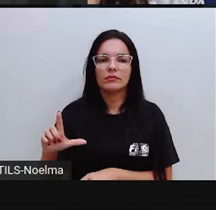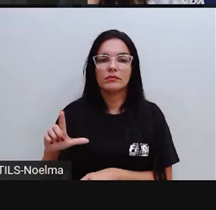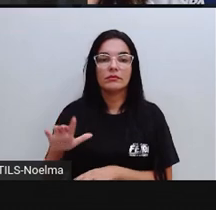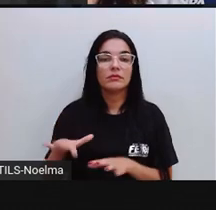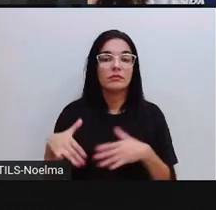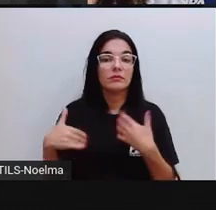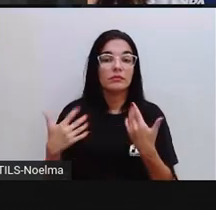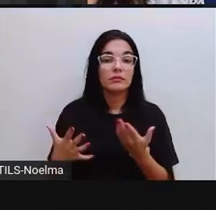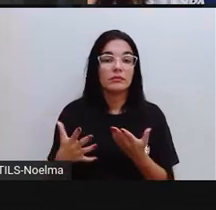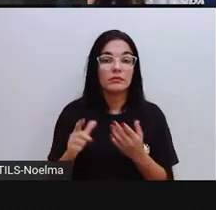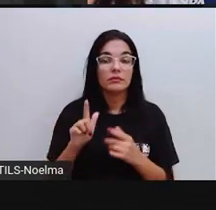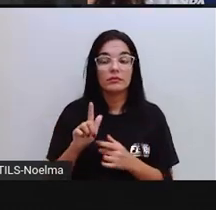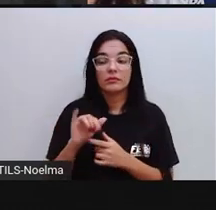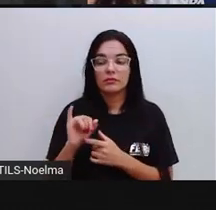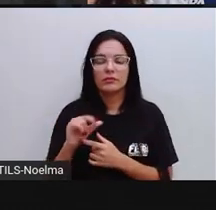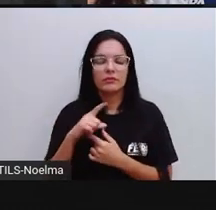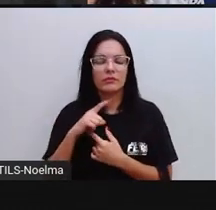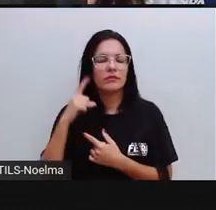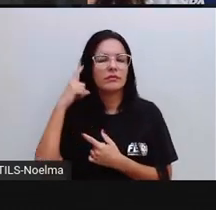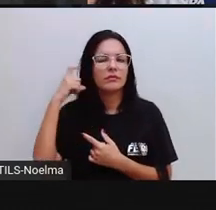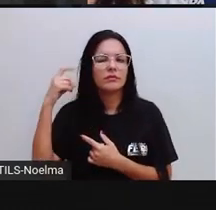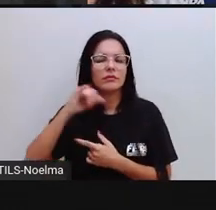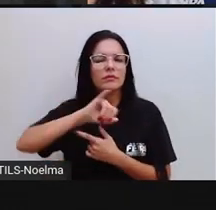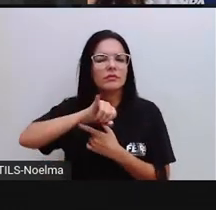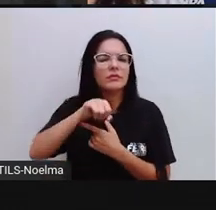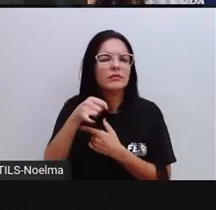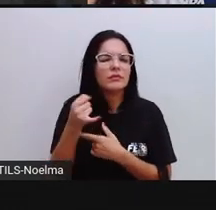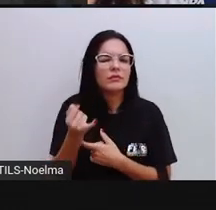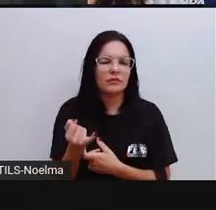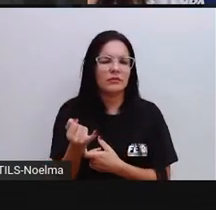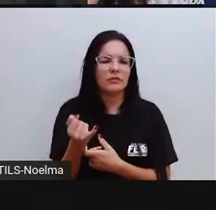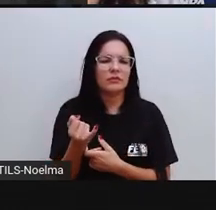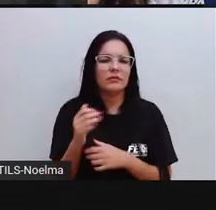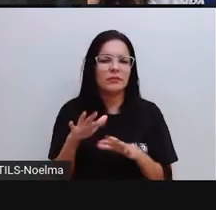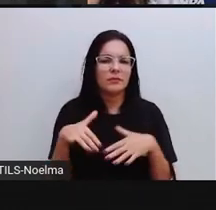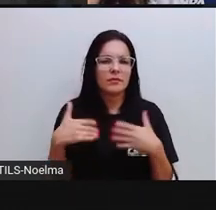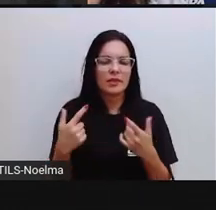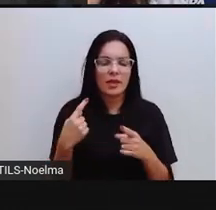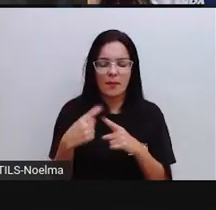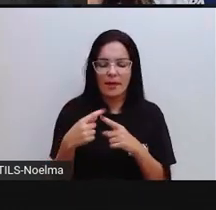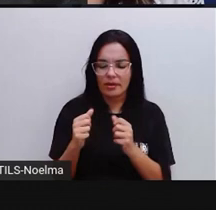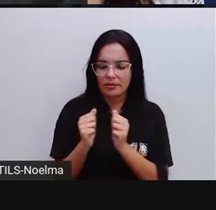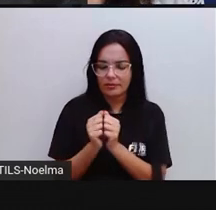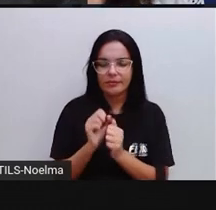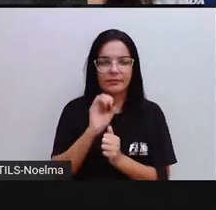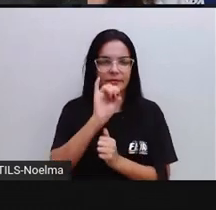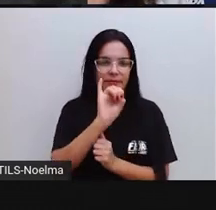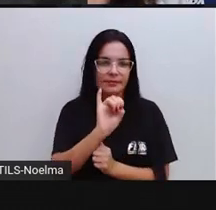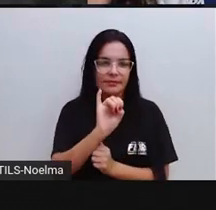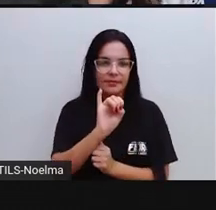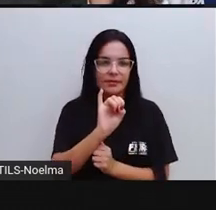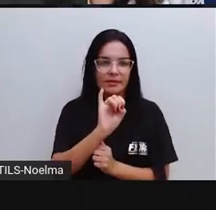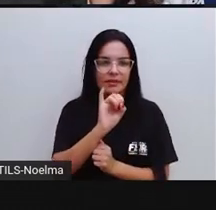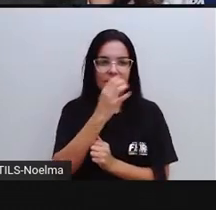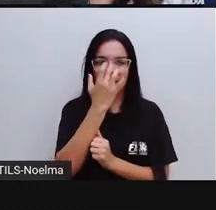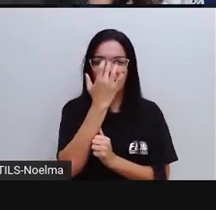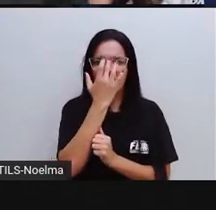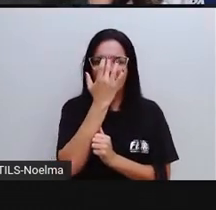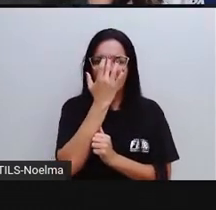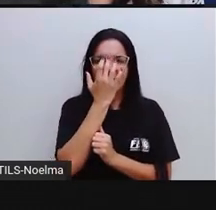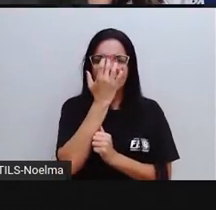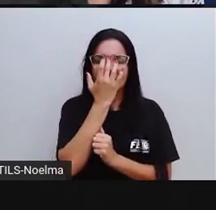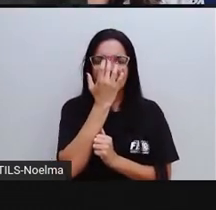Girassol. Ó, tem som de gi, tá bom? Porque tá acompanhada da letra i, da vogal i.